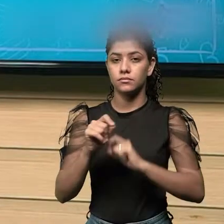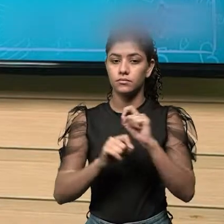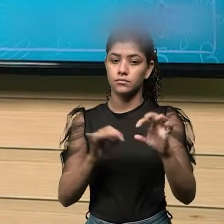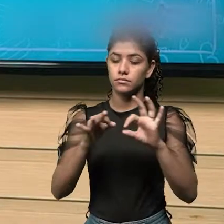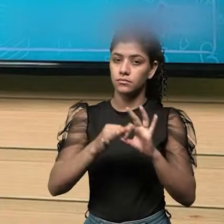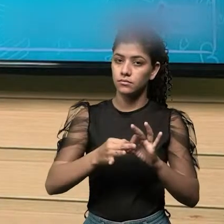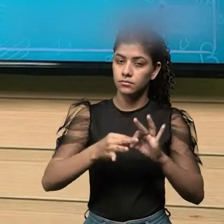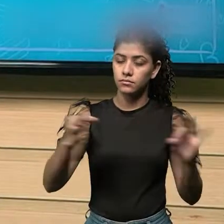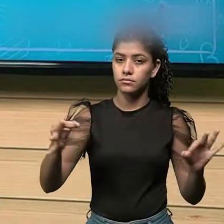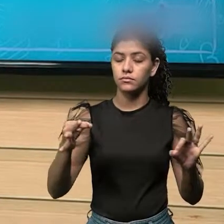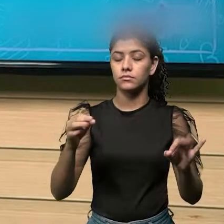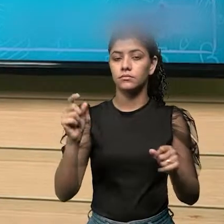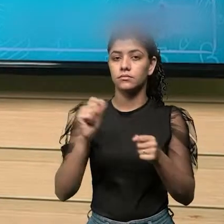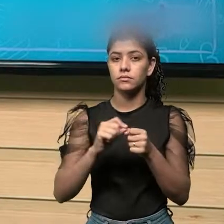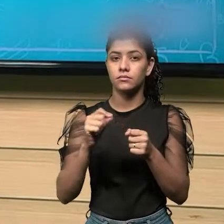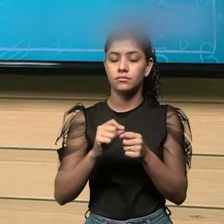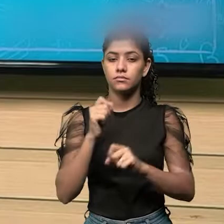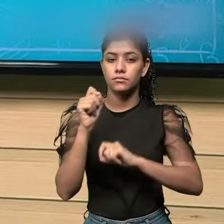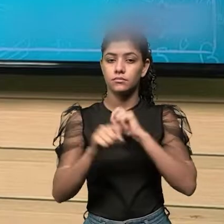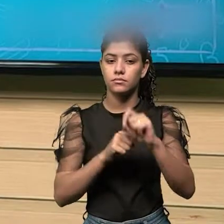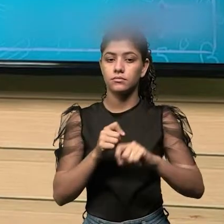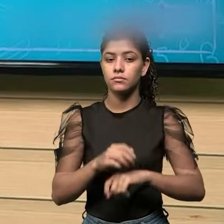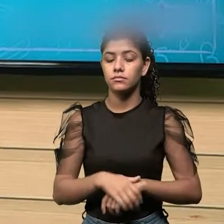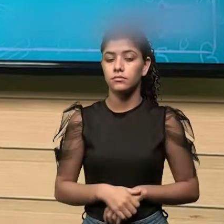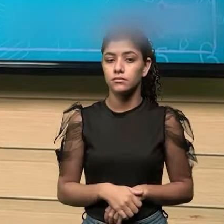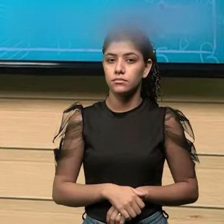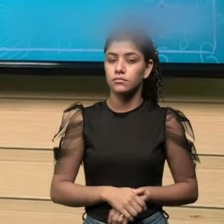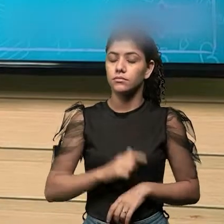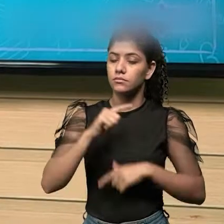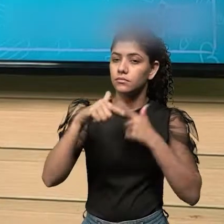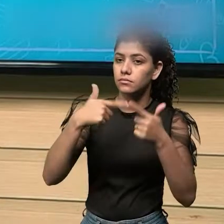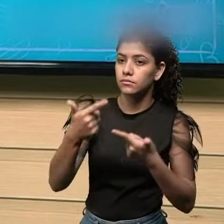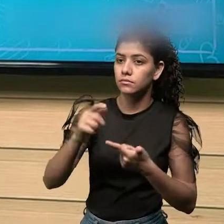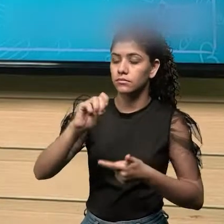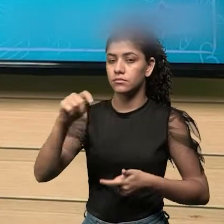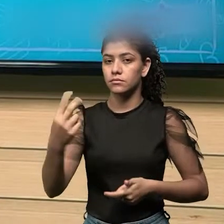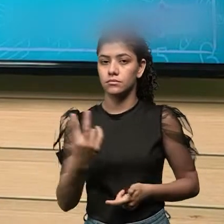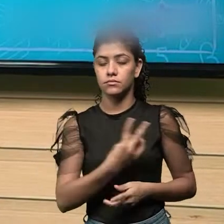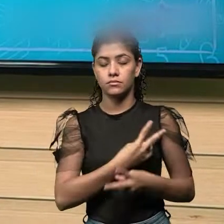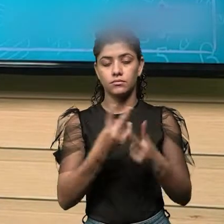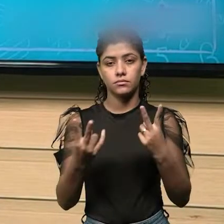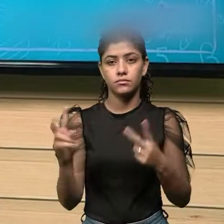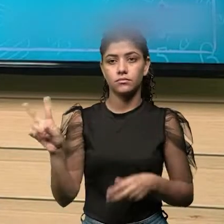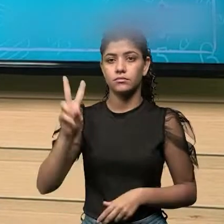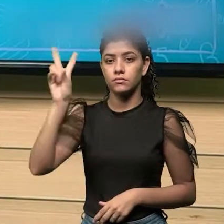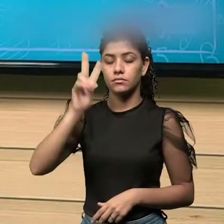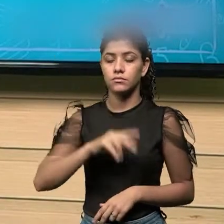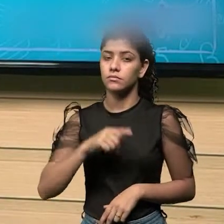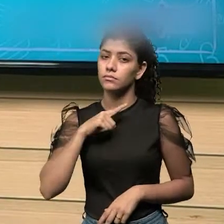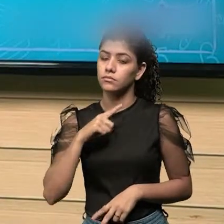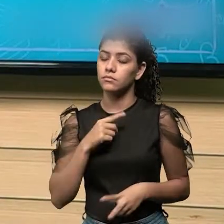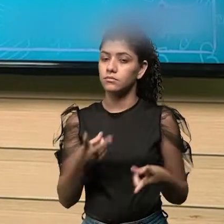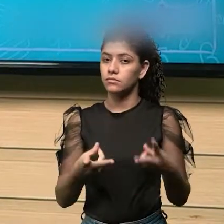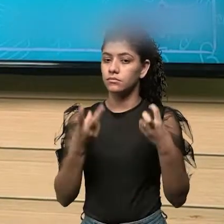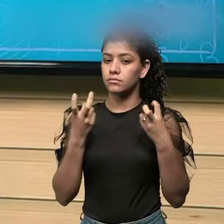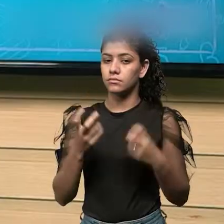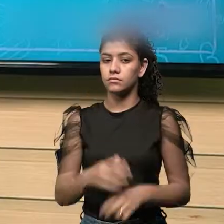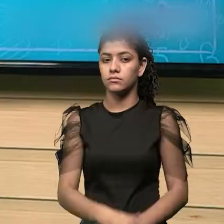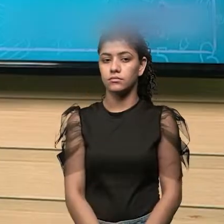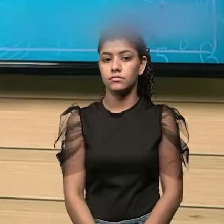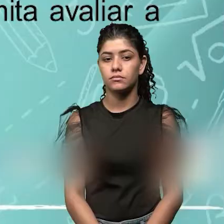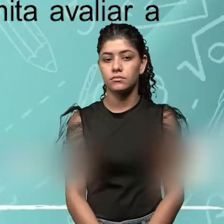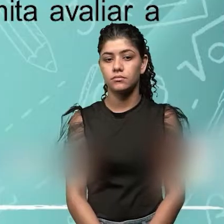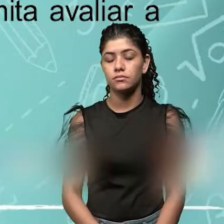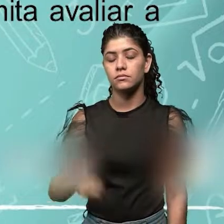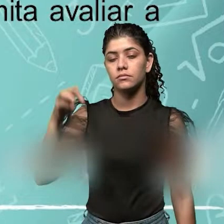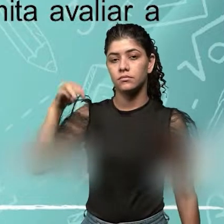aquela medida está sendo feita, ela varia entre aqueles dois valores que nós observamos